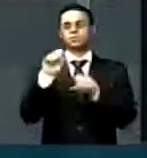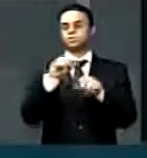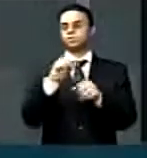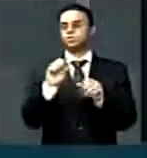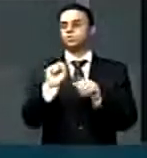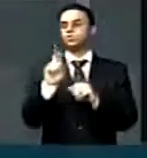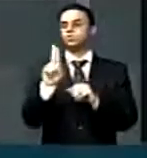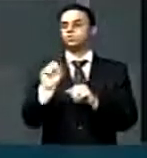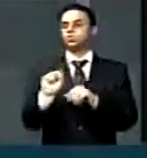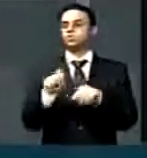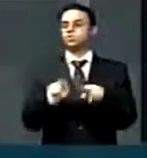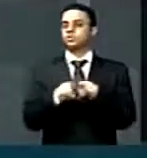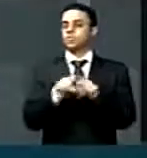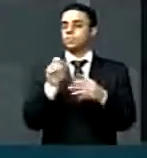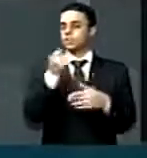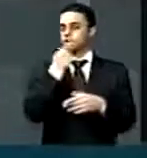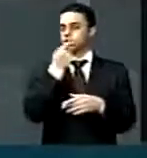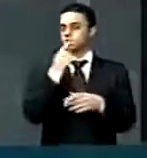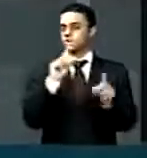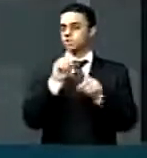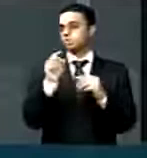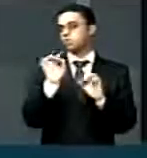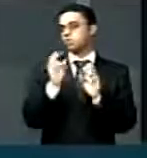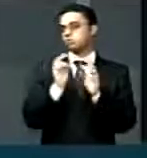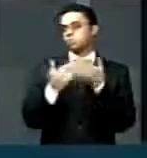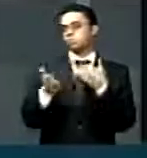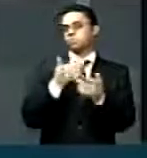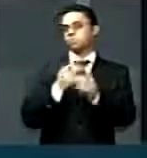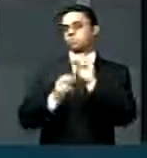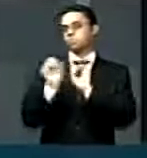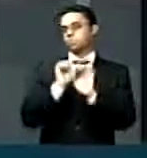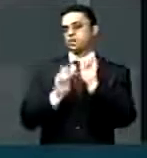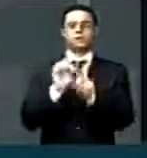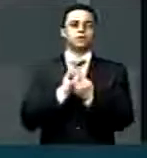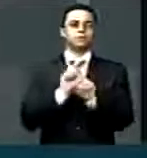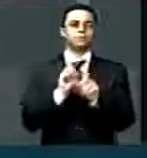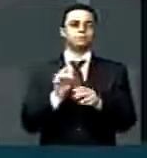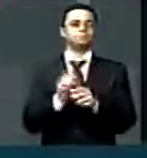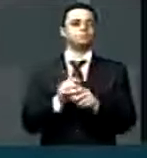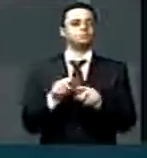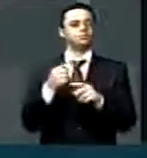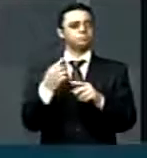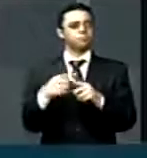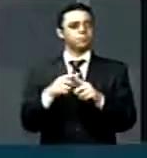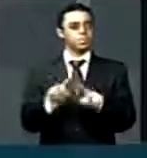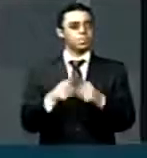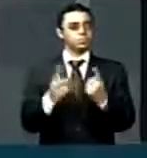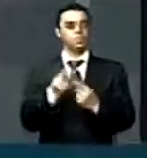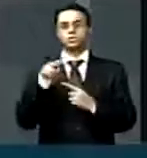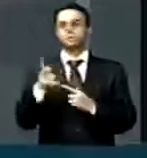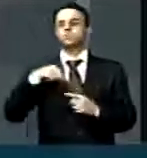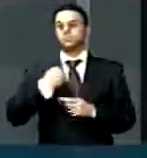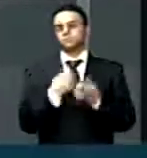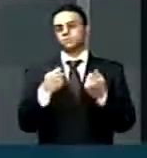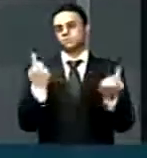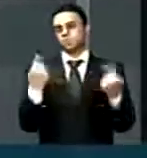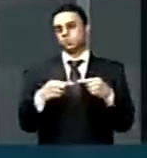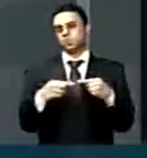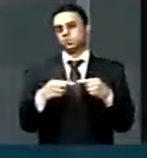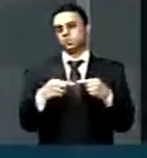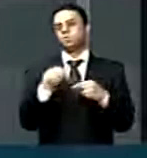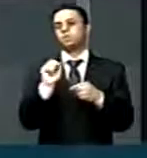medicamento não é uma mercadoria qualquer. Pelo contrário, nós temos que combater a